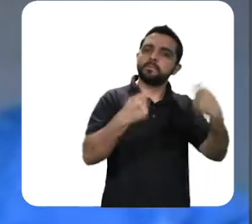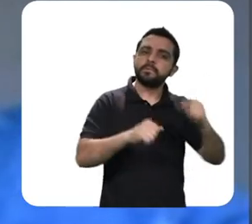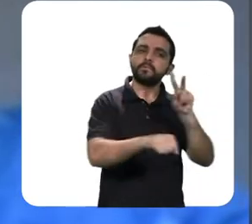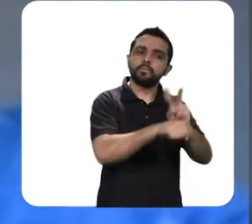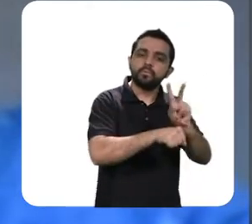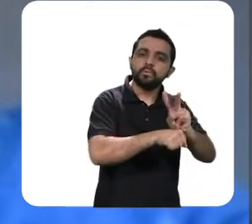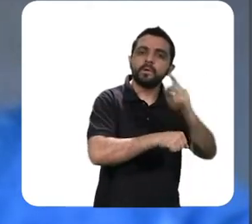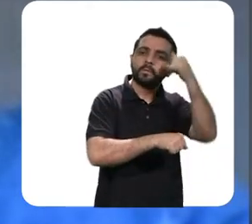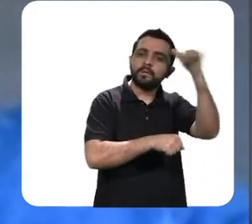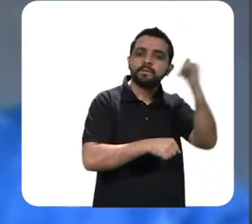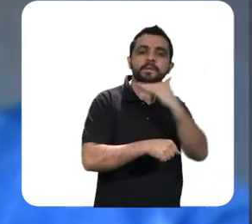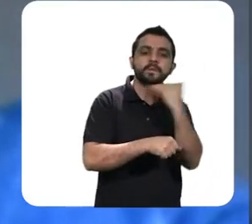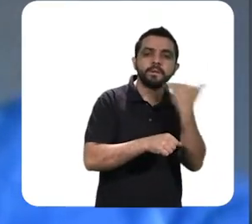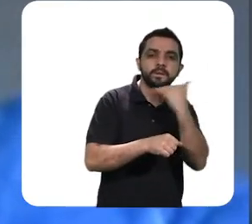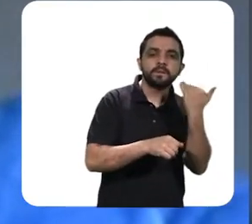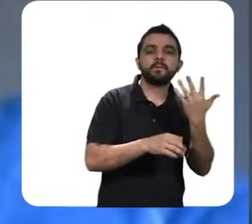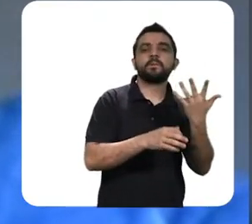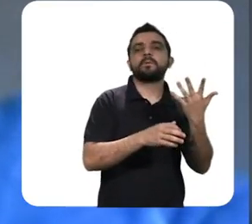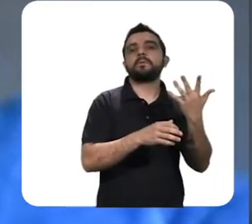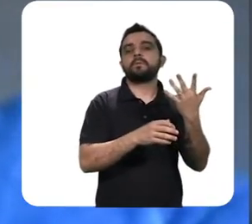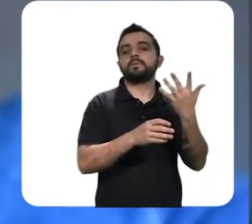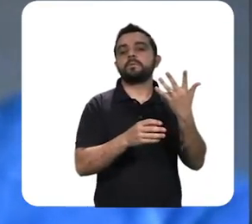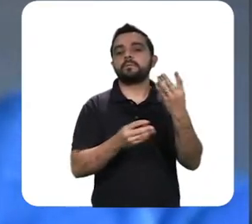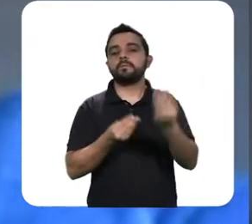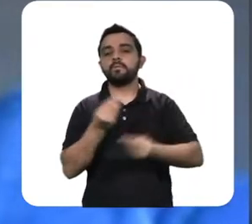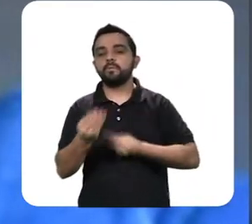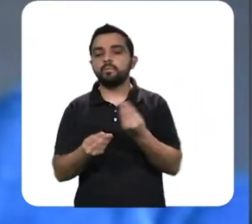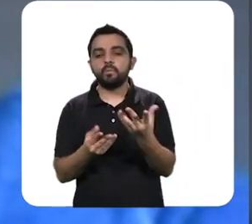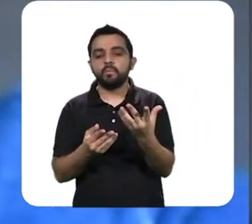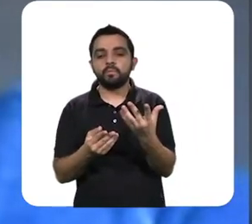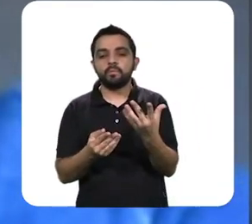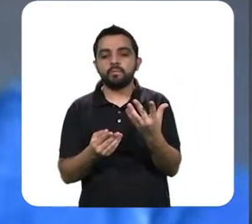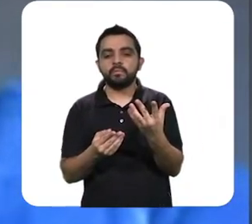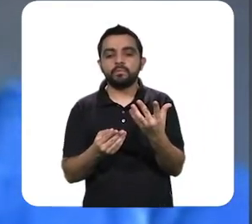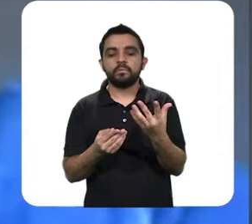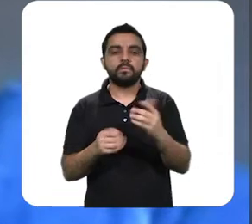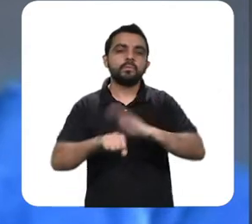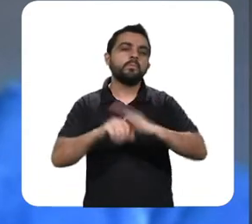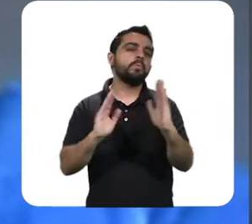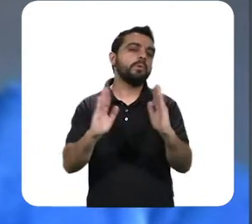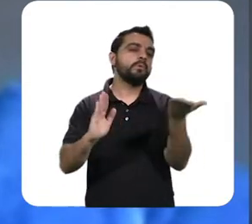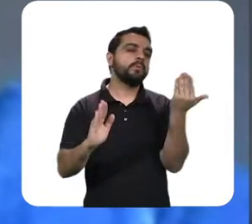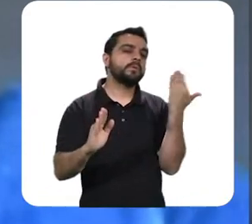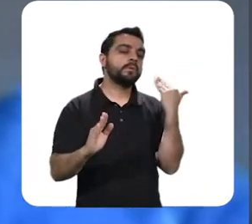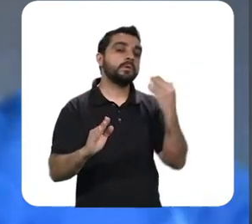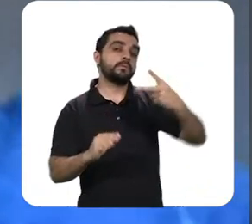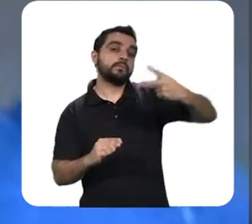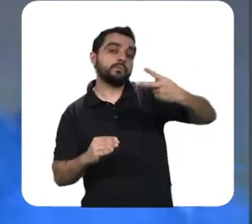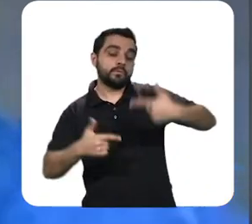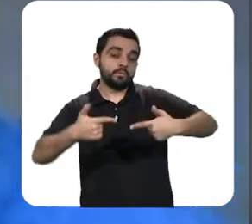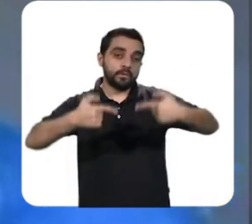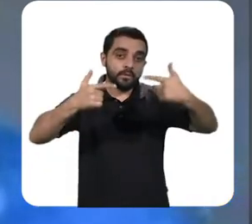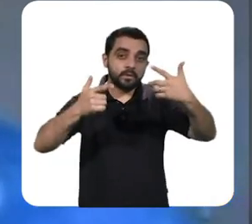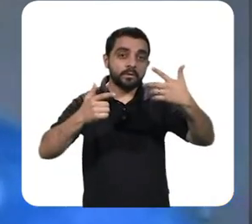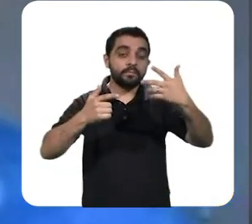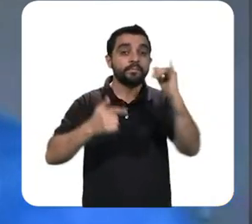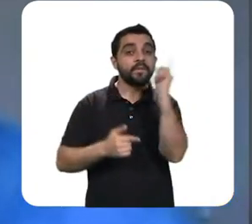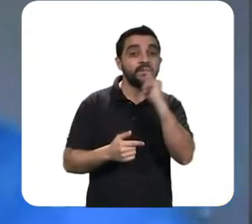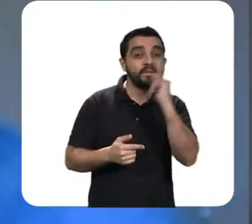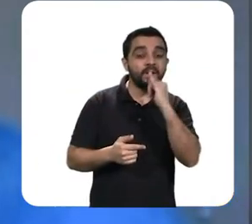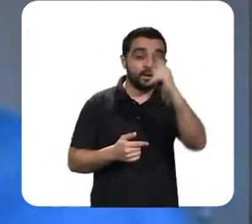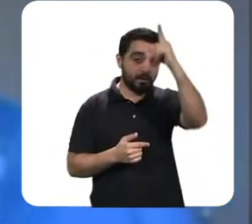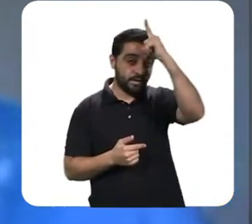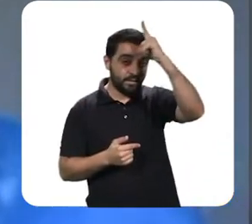maior. Como é foi isso na Segunda Guerra, o pós-Segunda Guerra? Porque a Itália e a